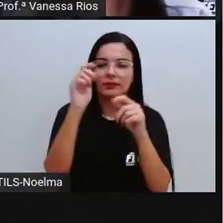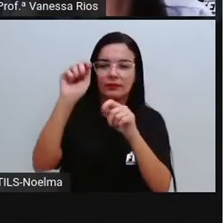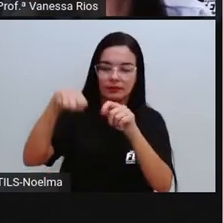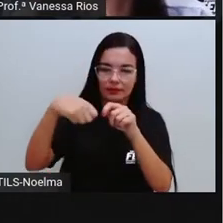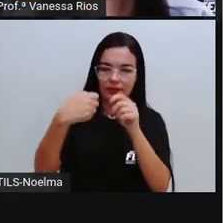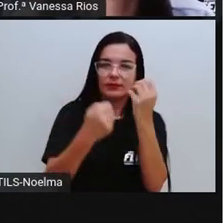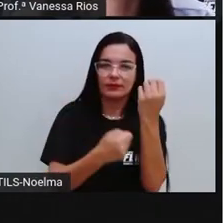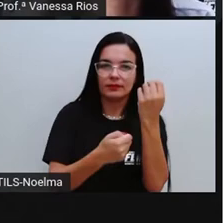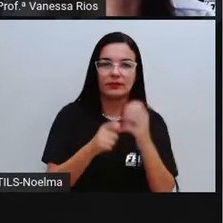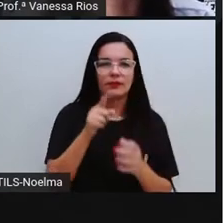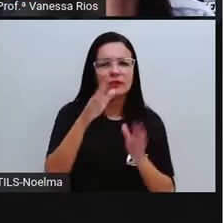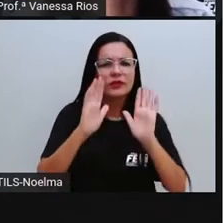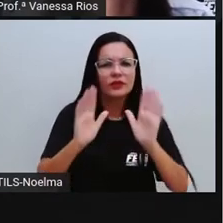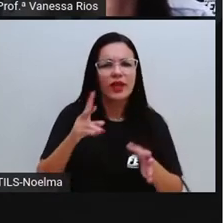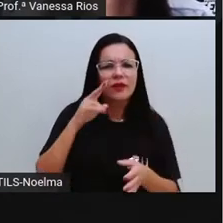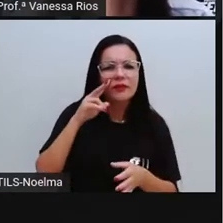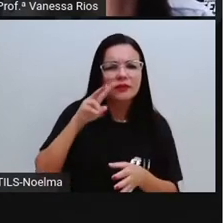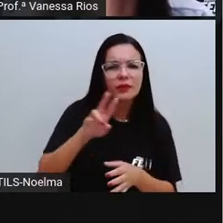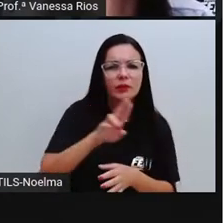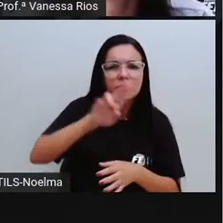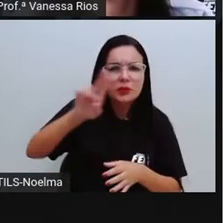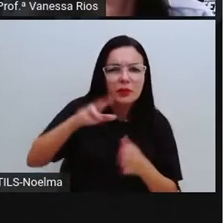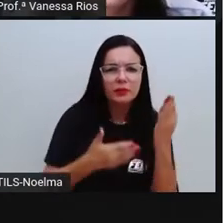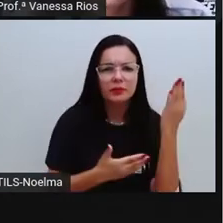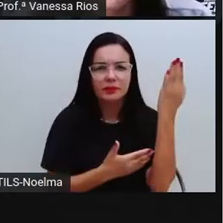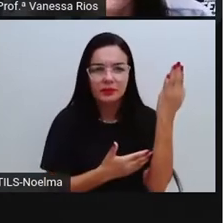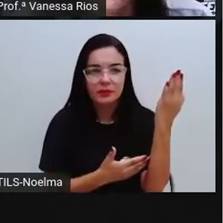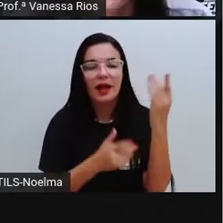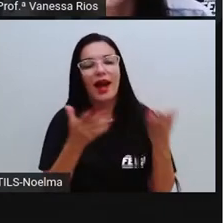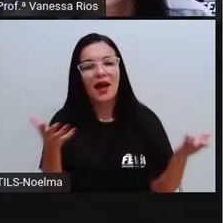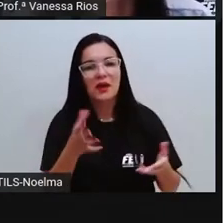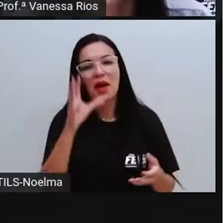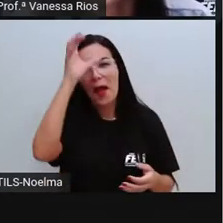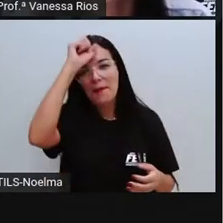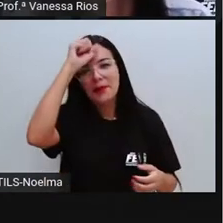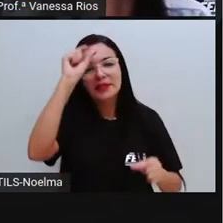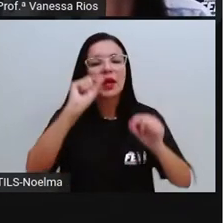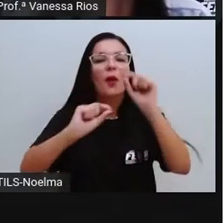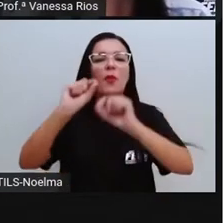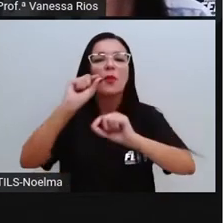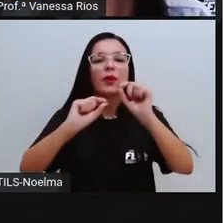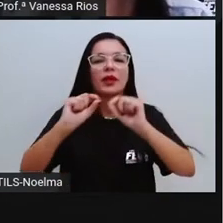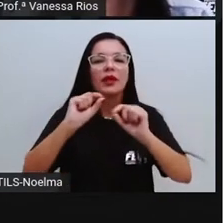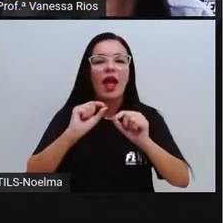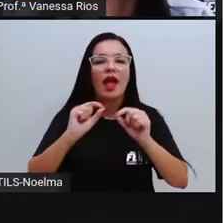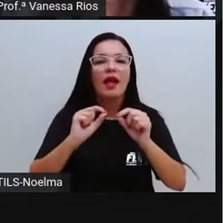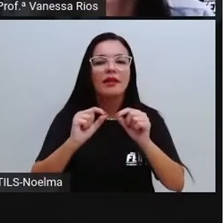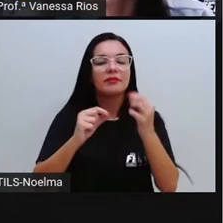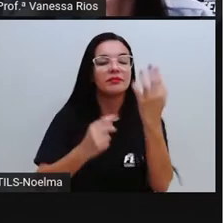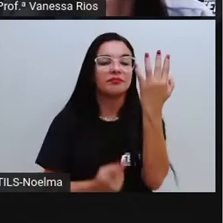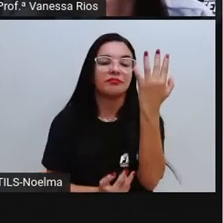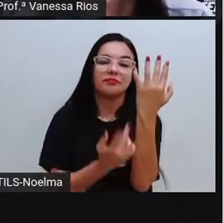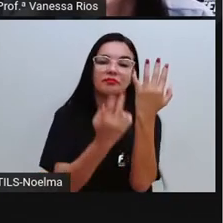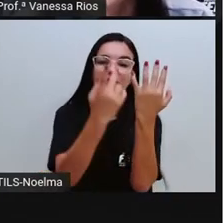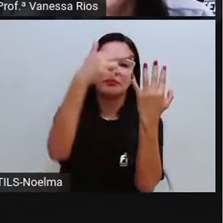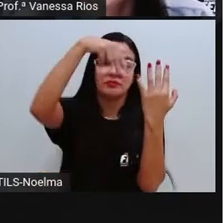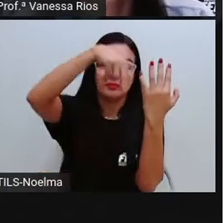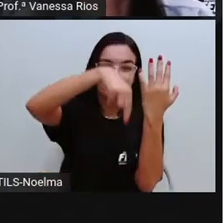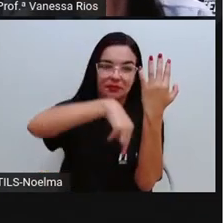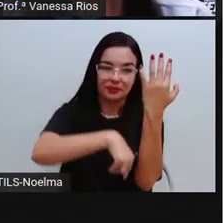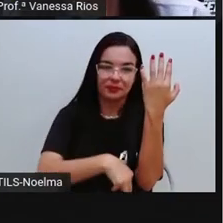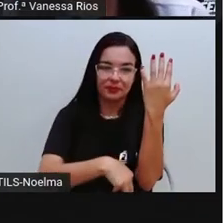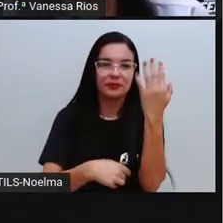Já ouviu falar em fotossíntese? Então vamos aprender um pouquinho, né? Sobre o que é fotossíntese.